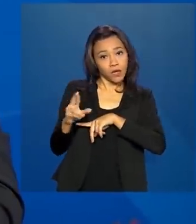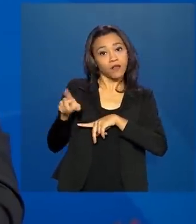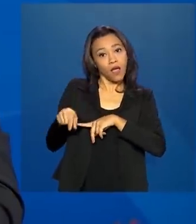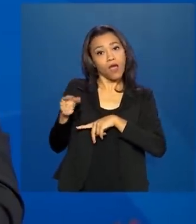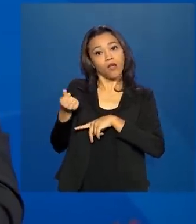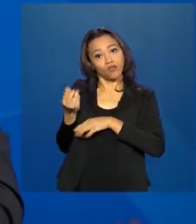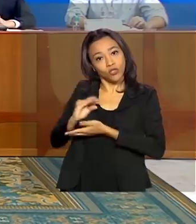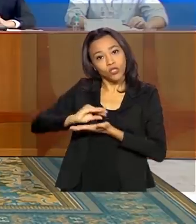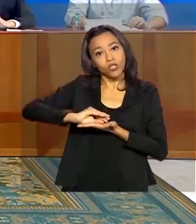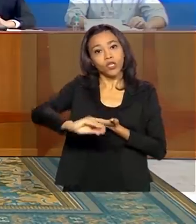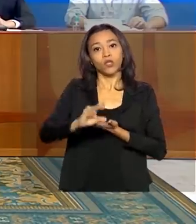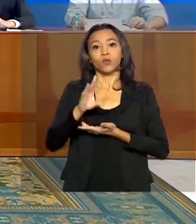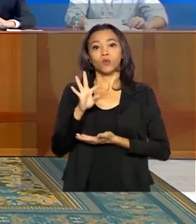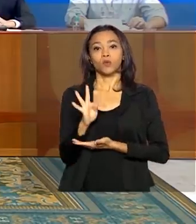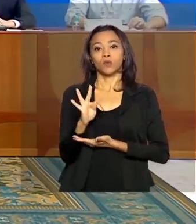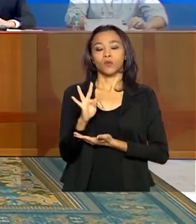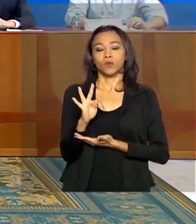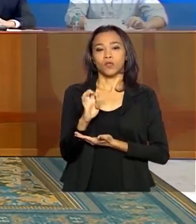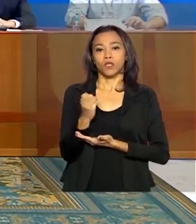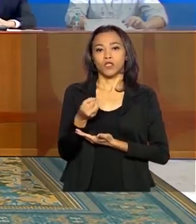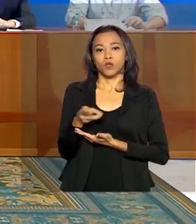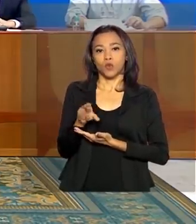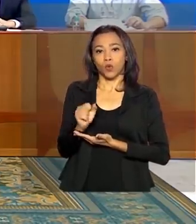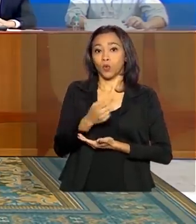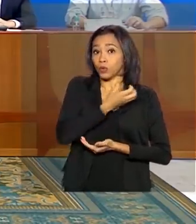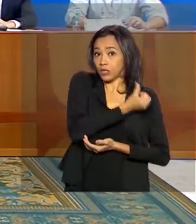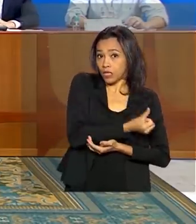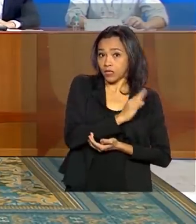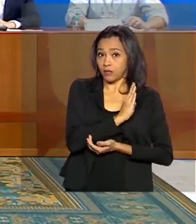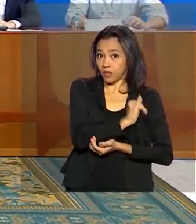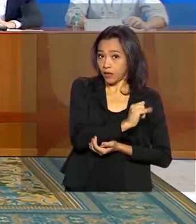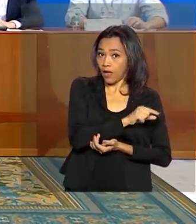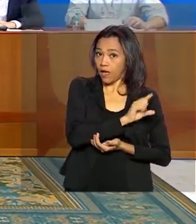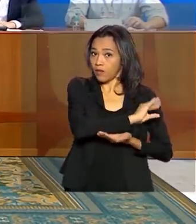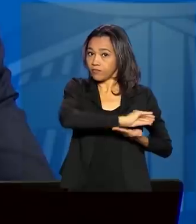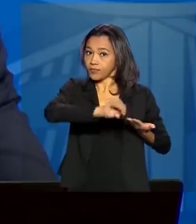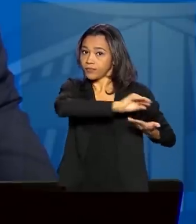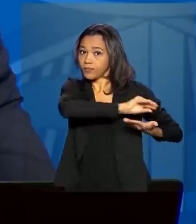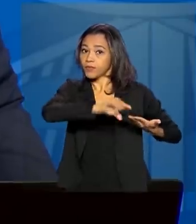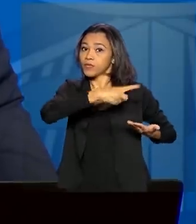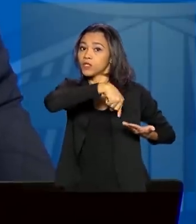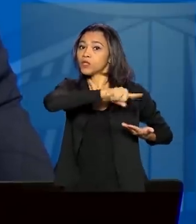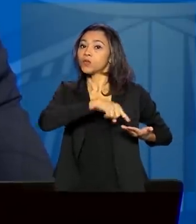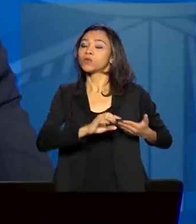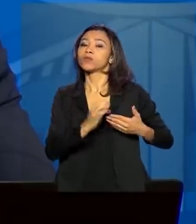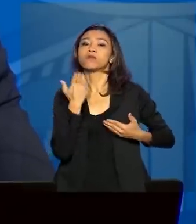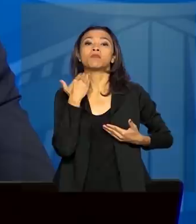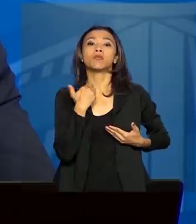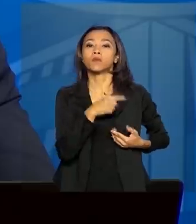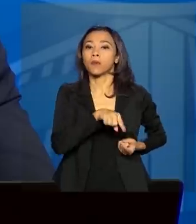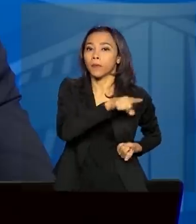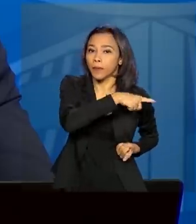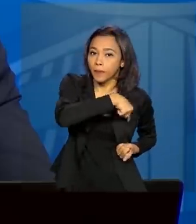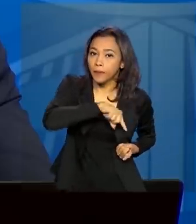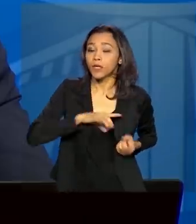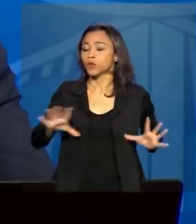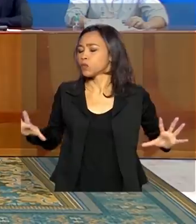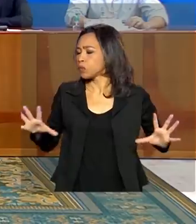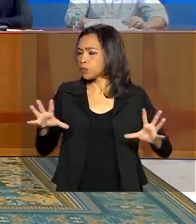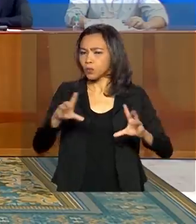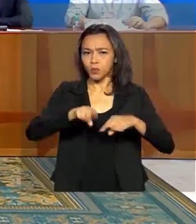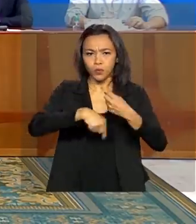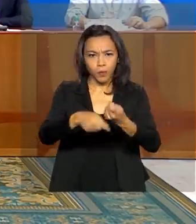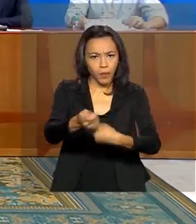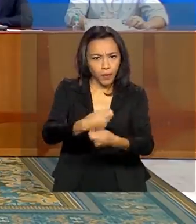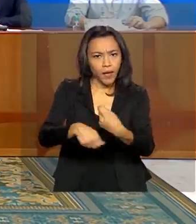do Tesouro Nacional. O restante, 6 bilhões, virá das instituições financeiras. Toda a operação de crédito